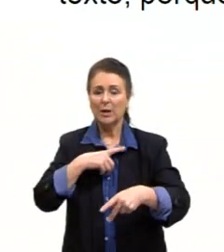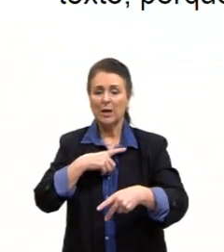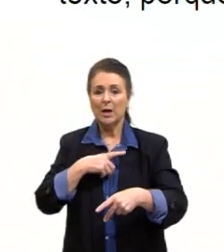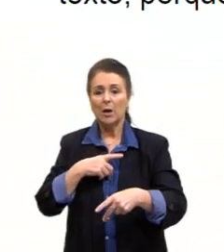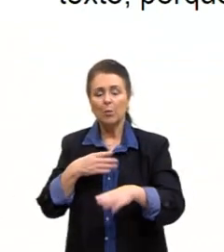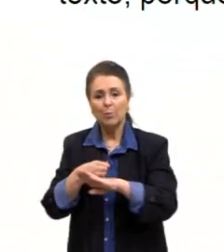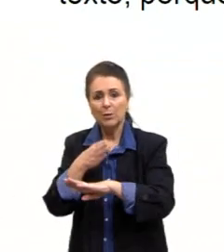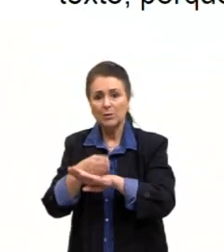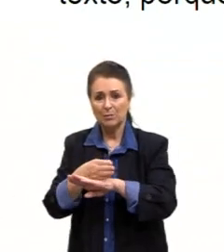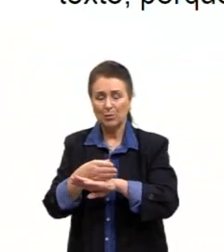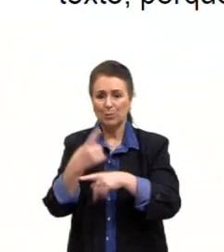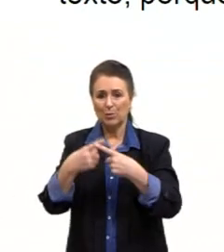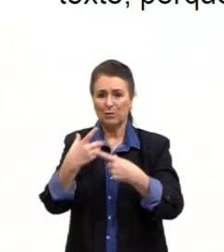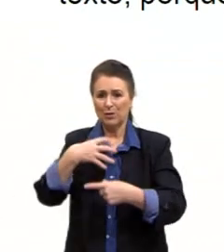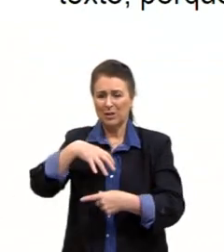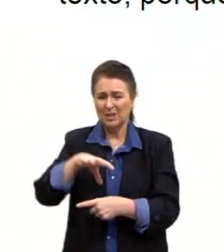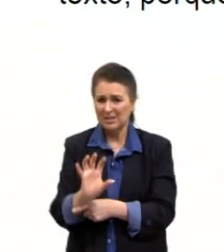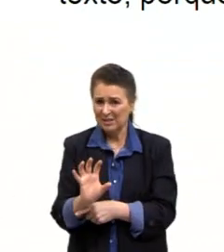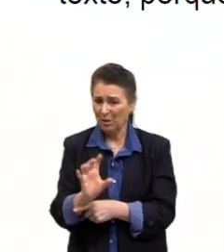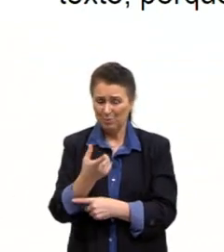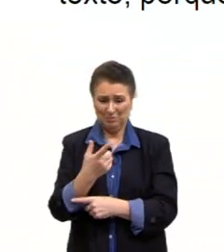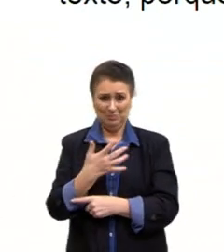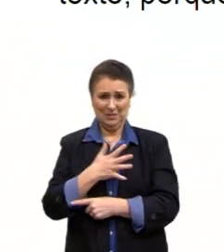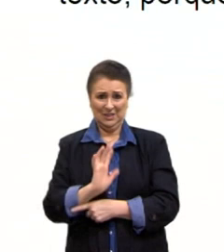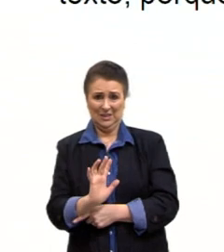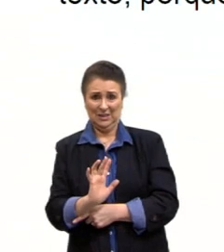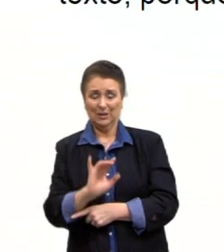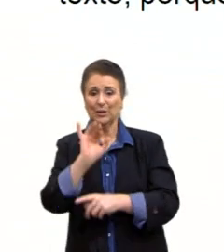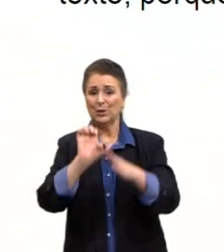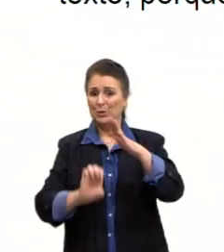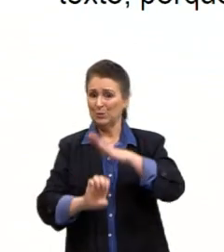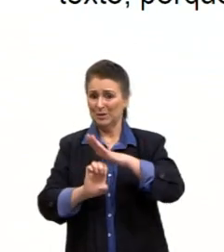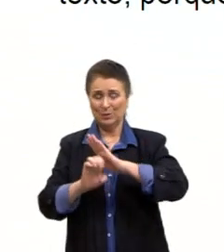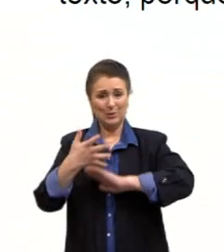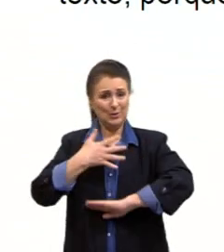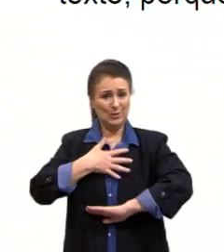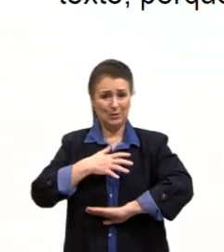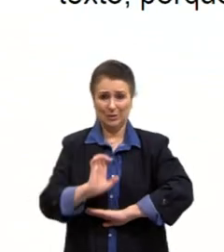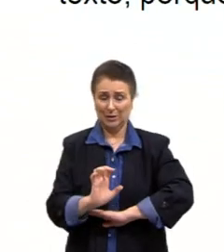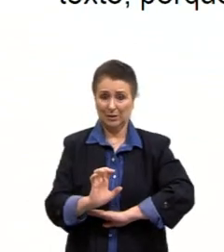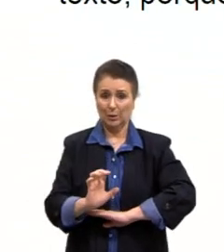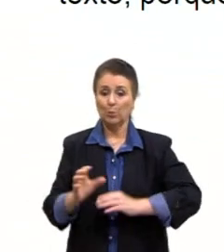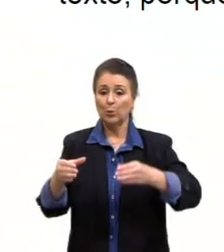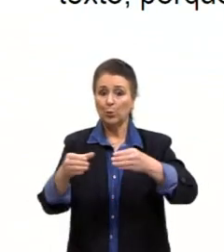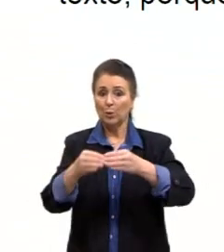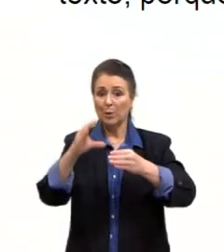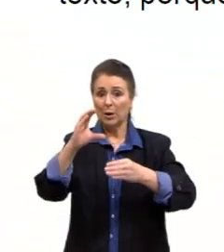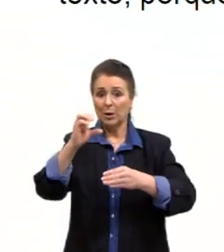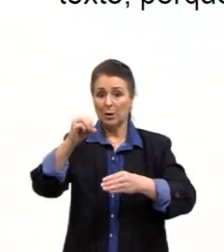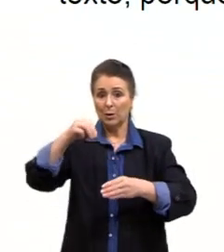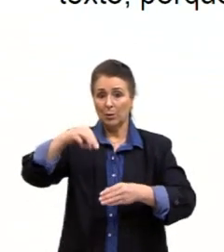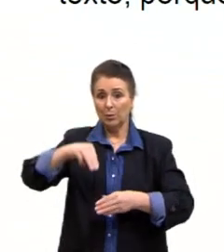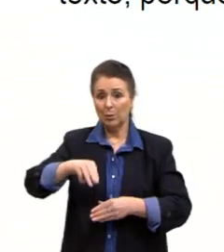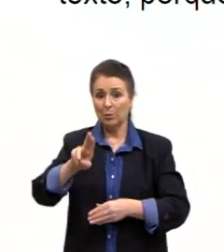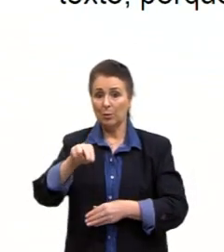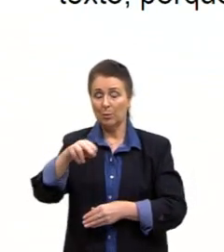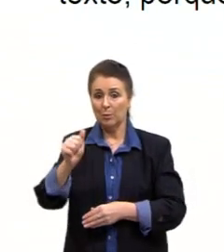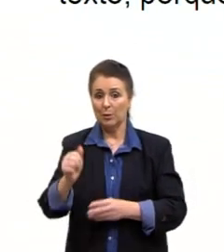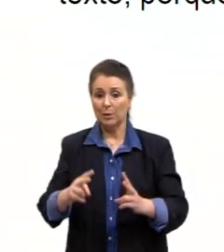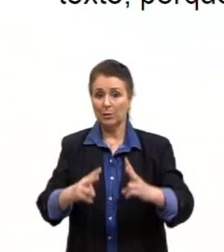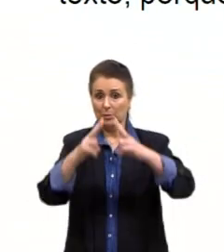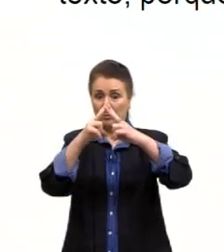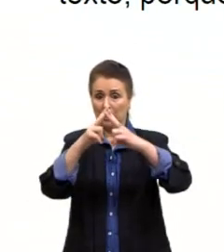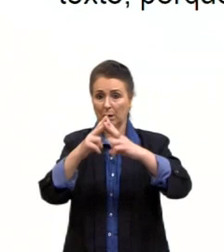audaciosa, bem pronunciada, do Estado. Então, a Comuna de Paris despertou a reação dos setores sociais